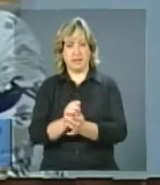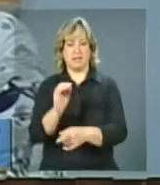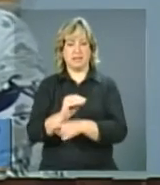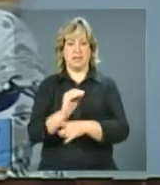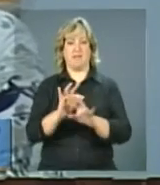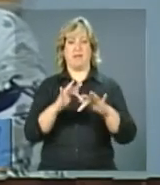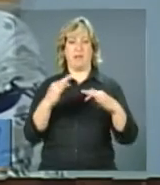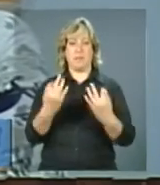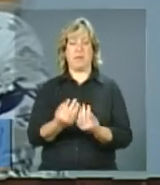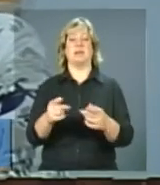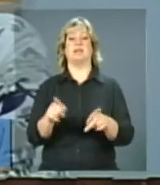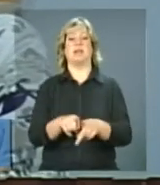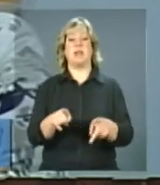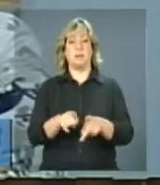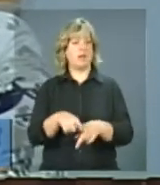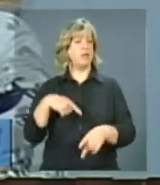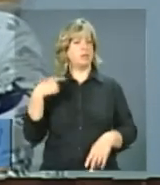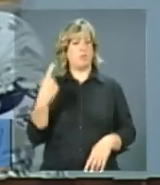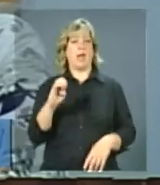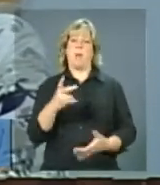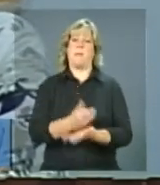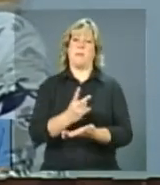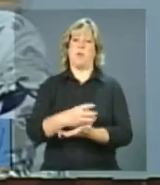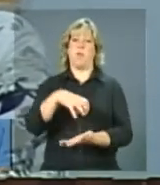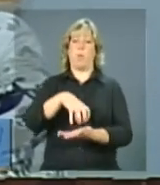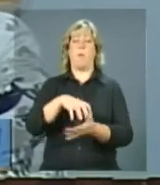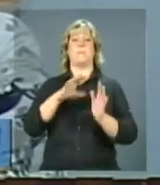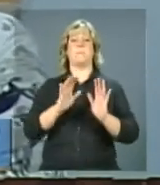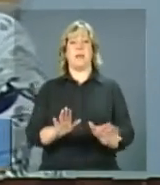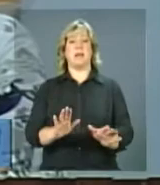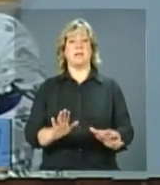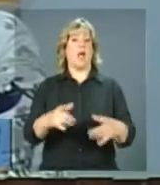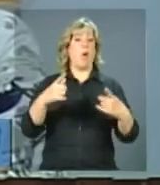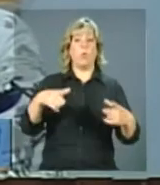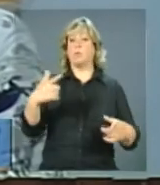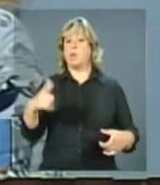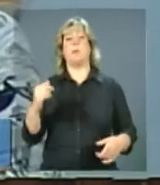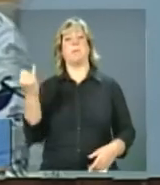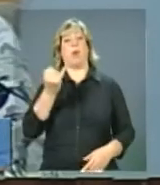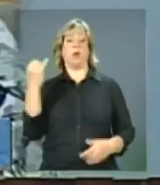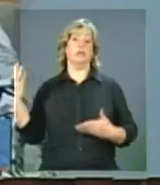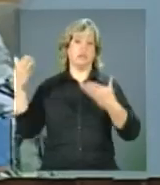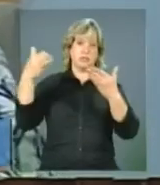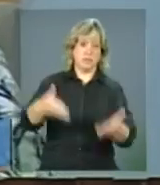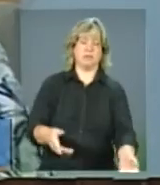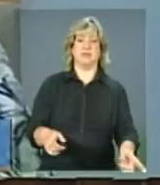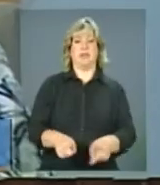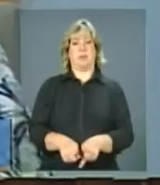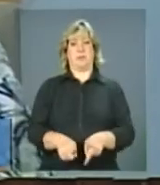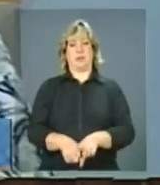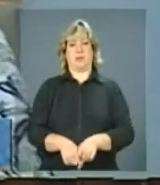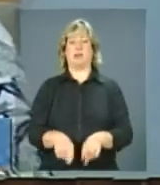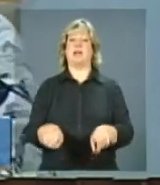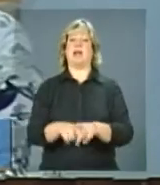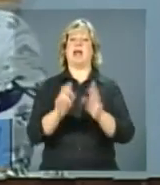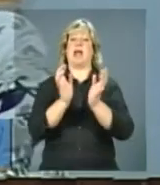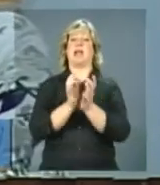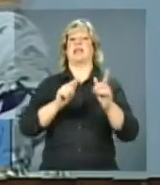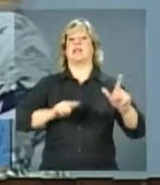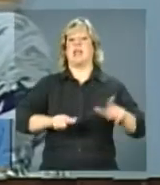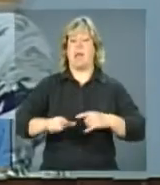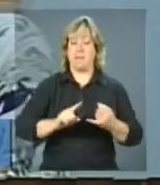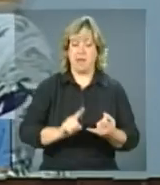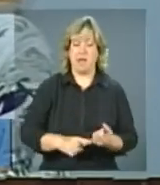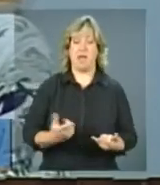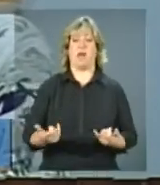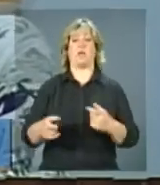o mesmo grupo, mas onde não é importante que eles estejam. Também é importante que a área de trabalho esteja junto, que a área de